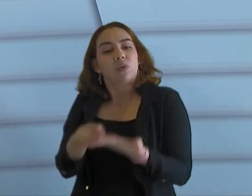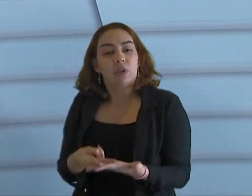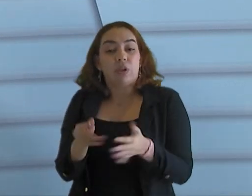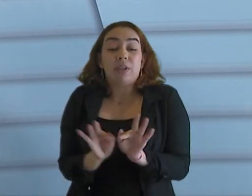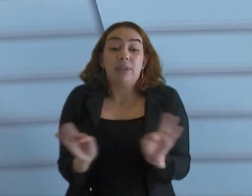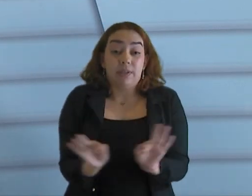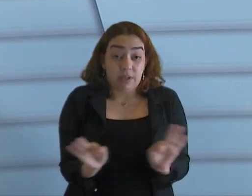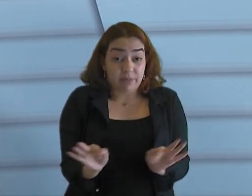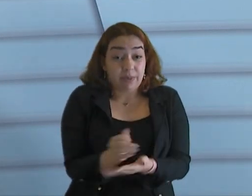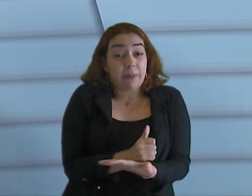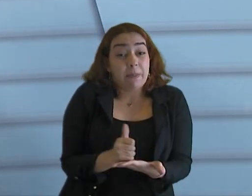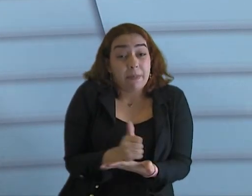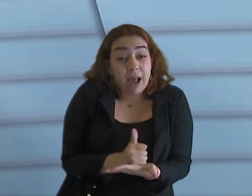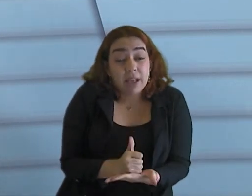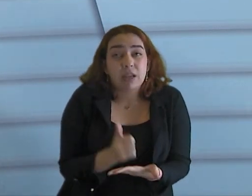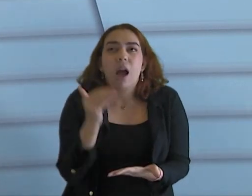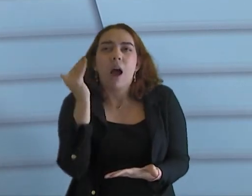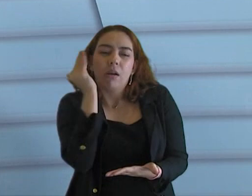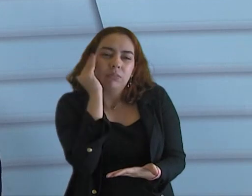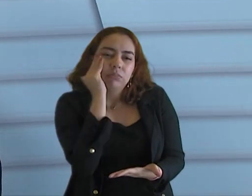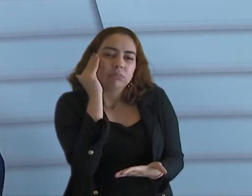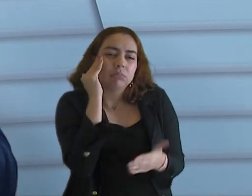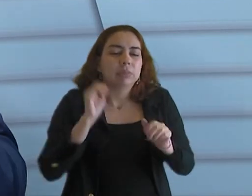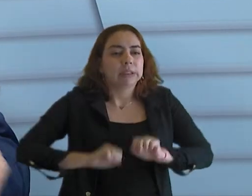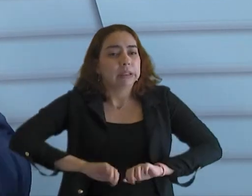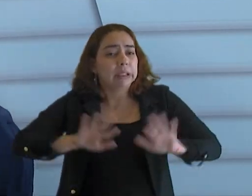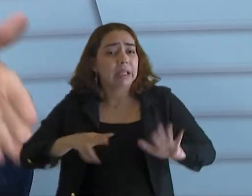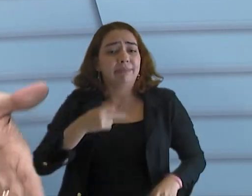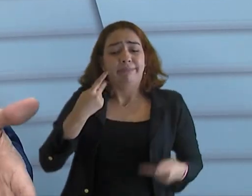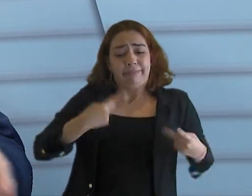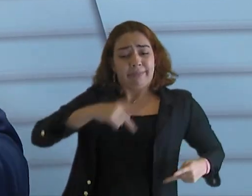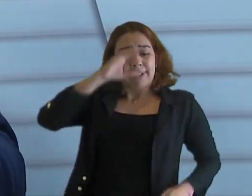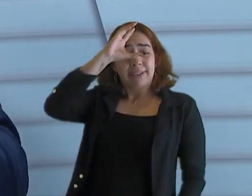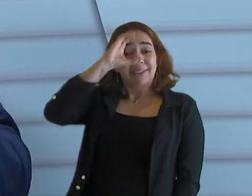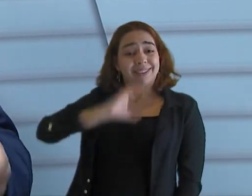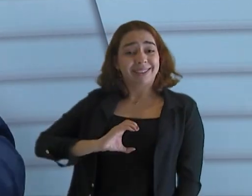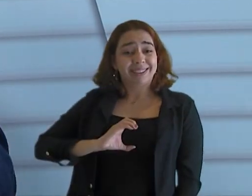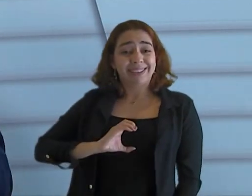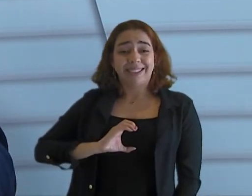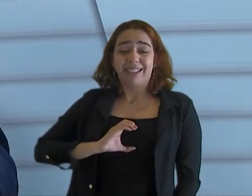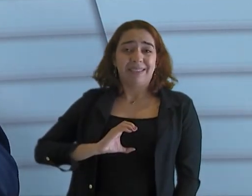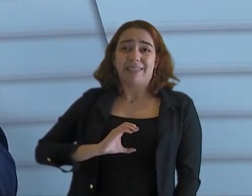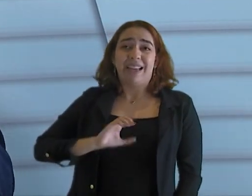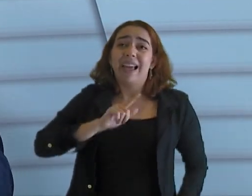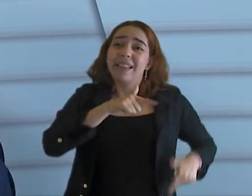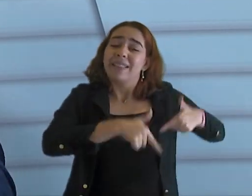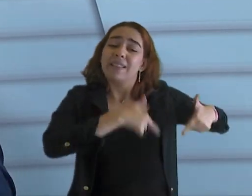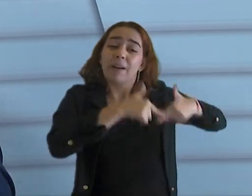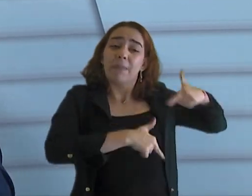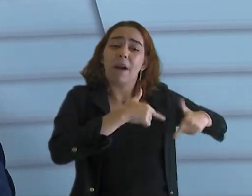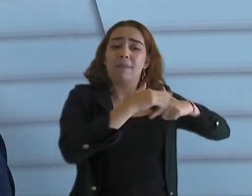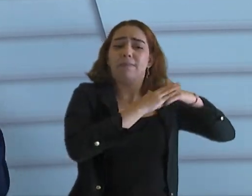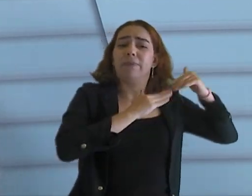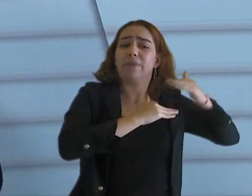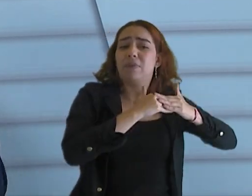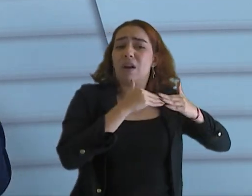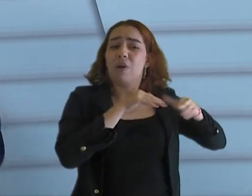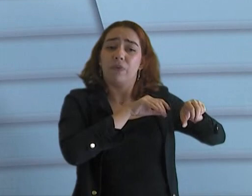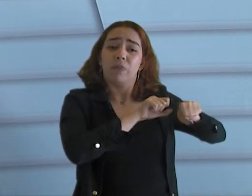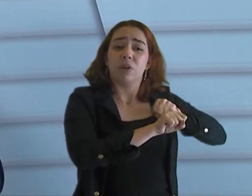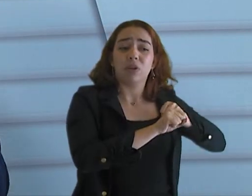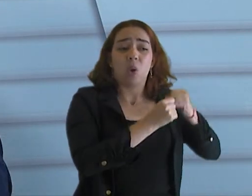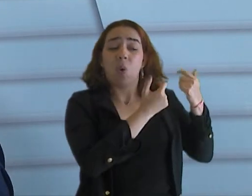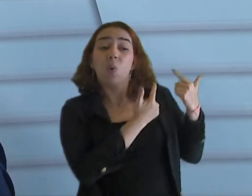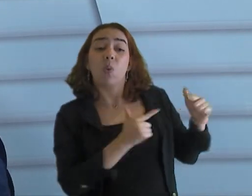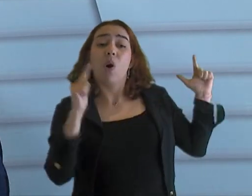simples, mais adequada para o cidadão, que não tem a obrigação de saber essa... O cidadão tem o seu trabalho, o seu... Aquilo que ele faz, aquilo